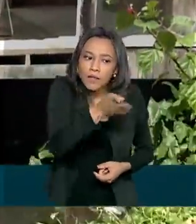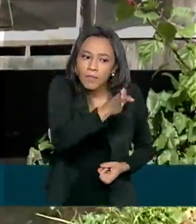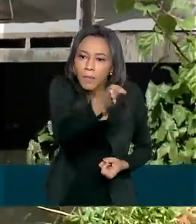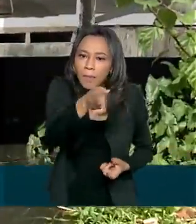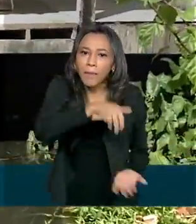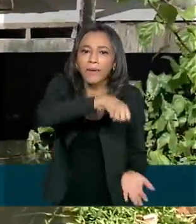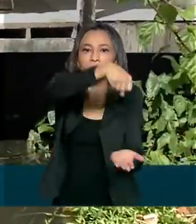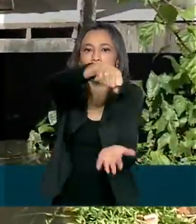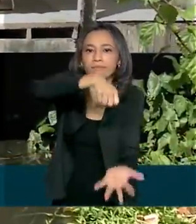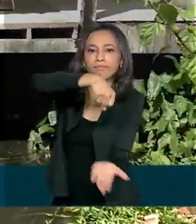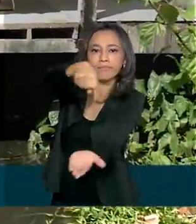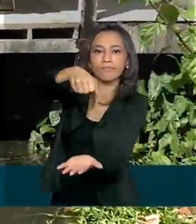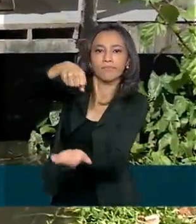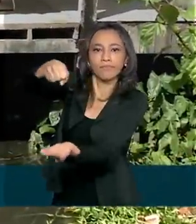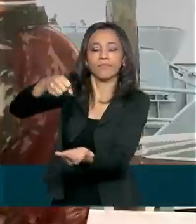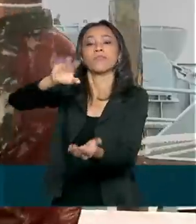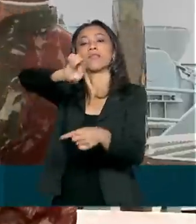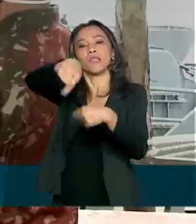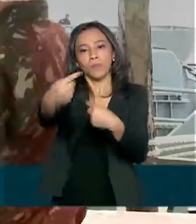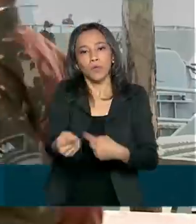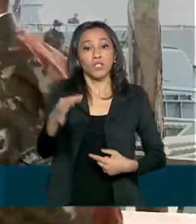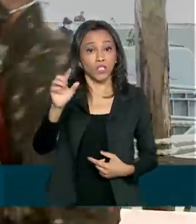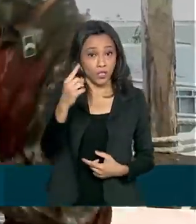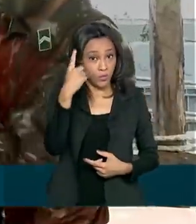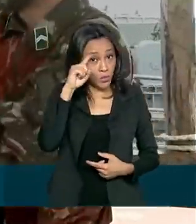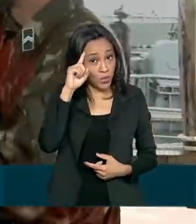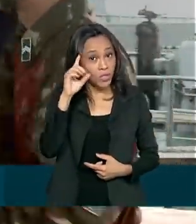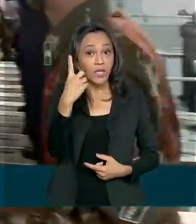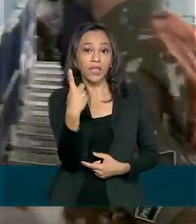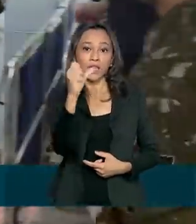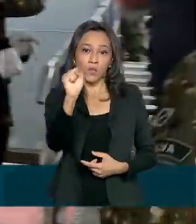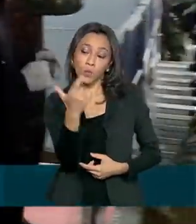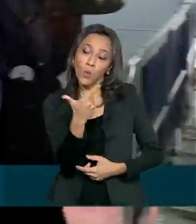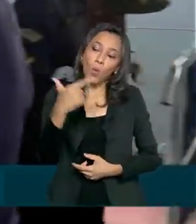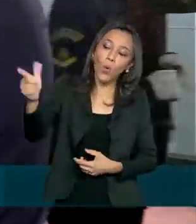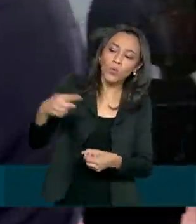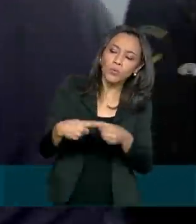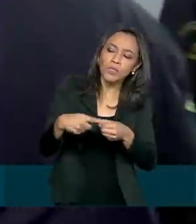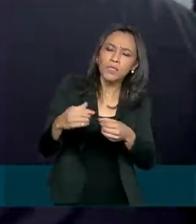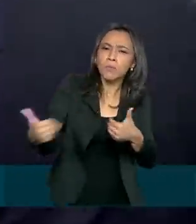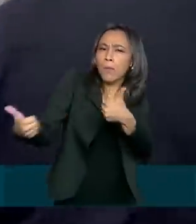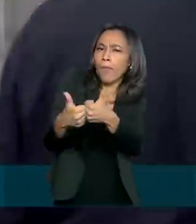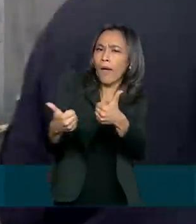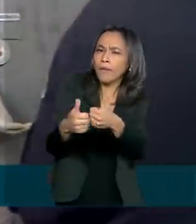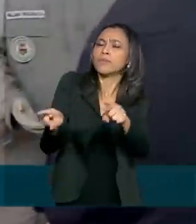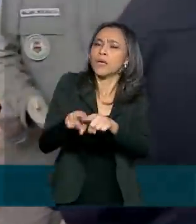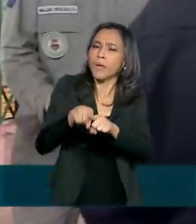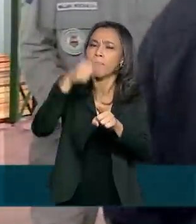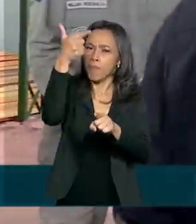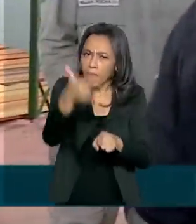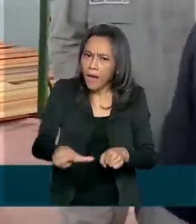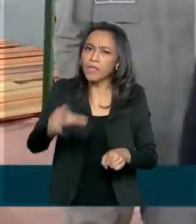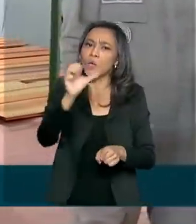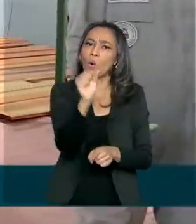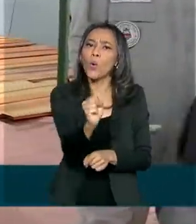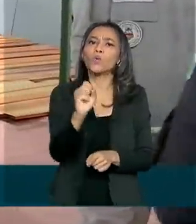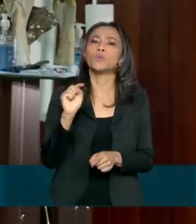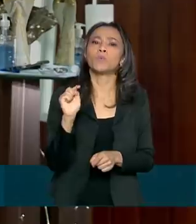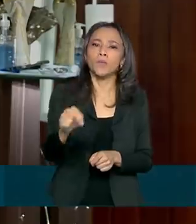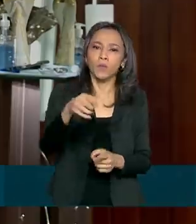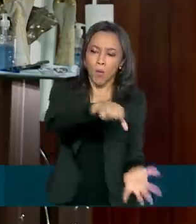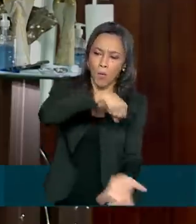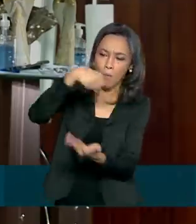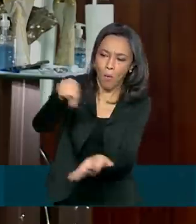entregas. E no dia 18, o município vizinho de Chaves receberá as outras 8 mil doações.